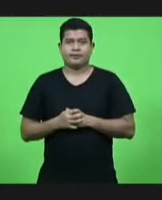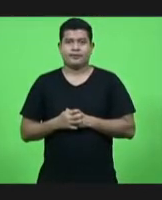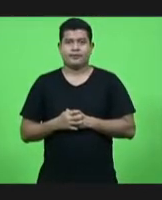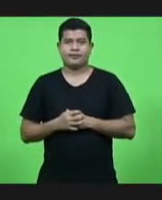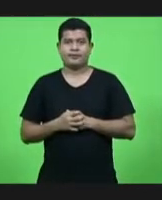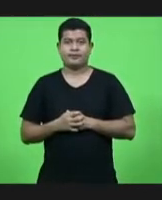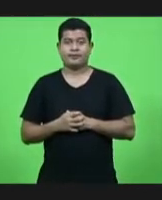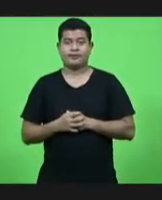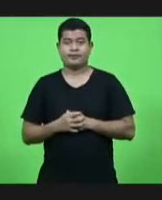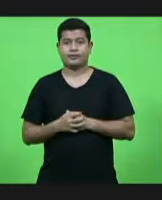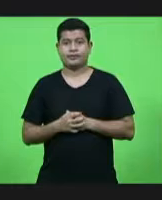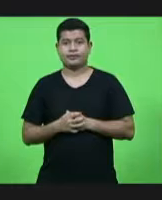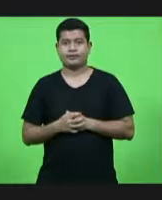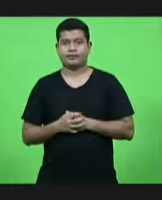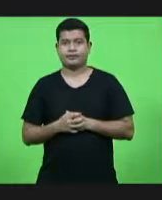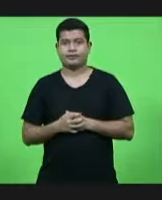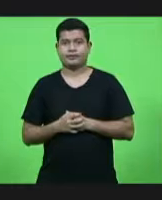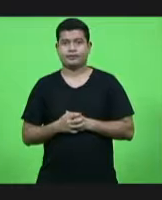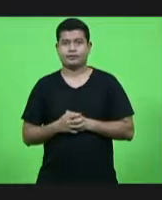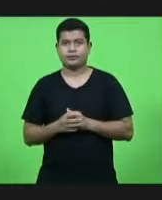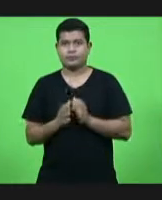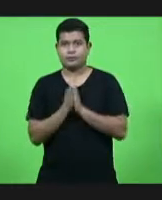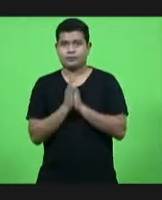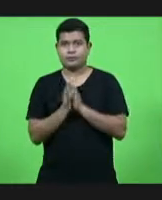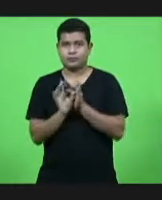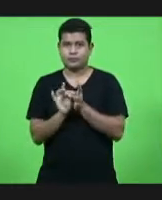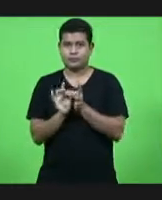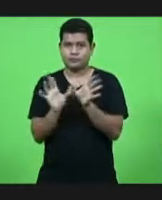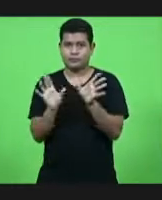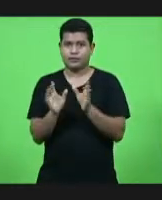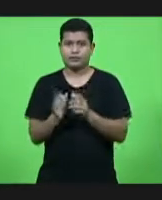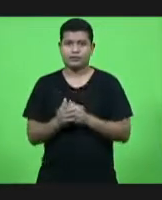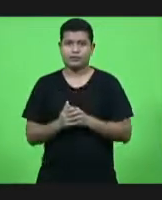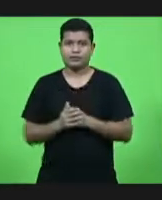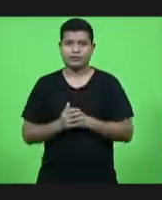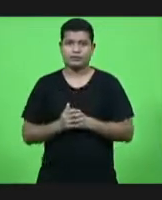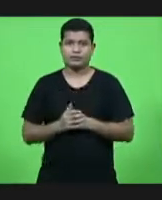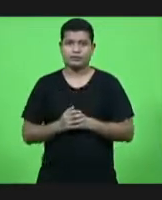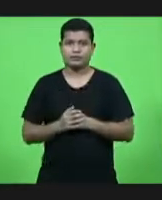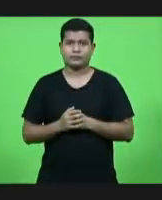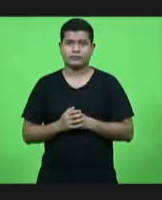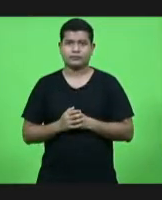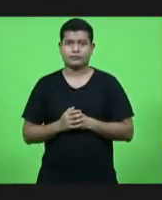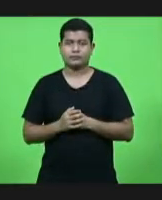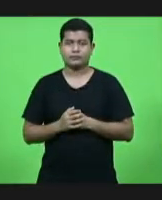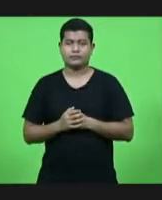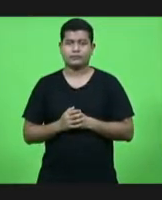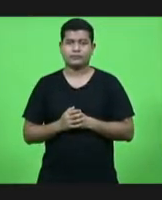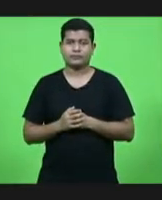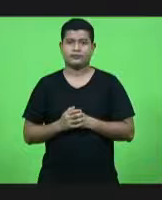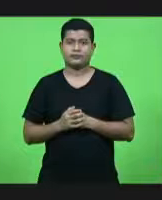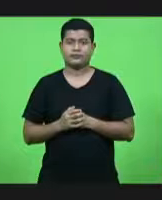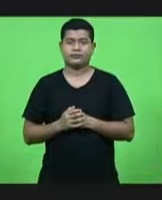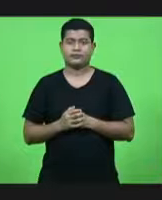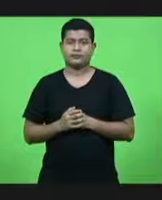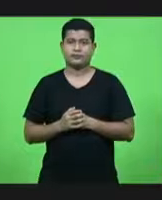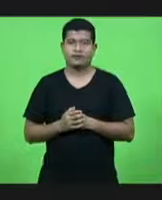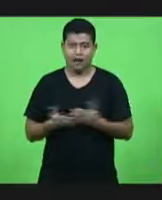Deputado Ada, por favor, liga o áudio. Está ligado? Agora sim.